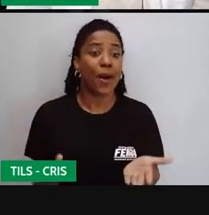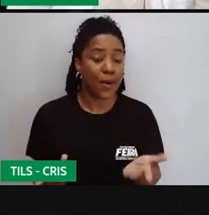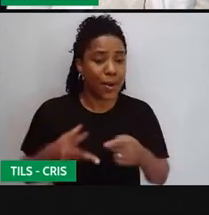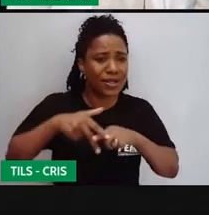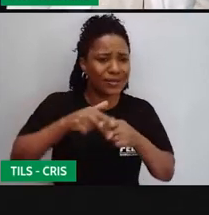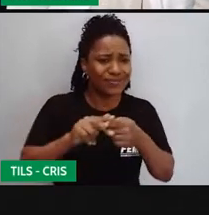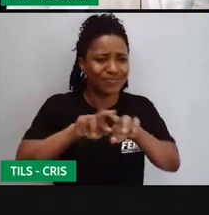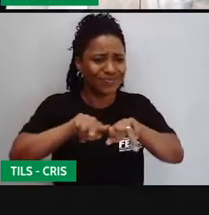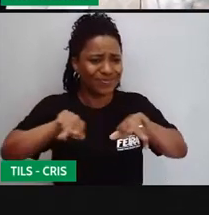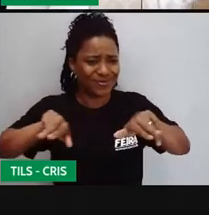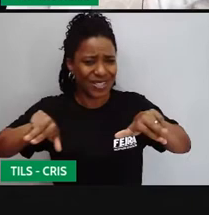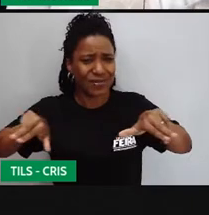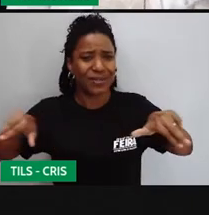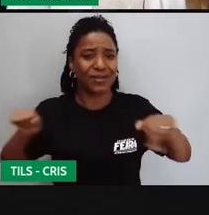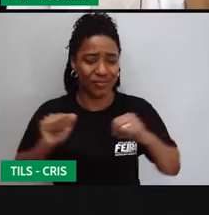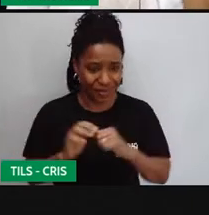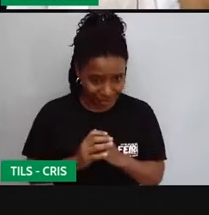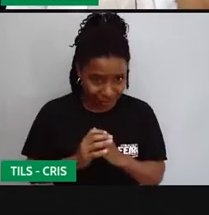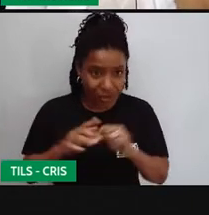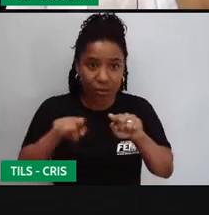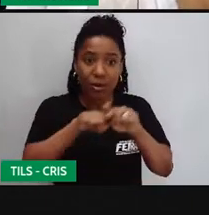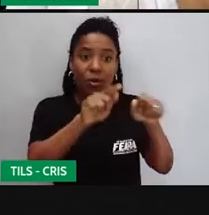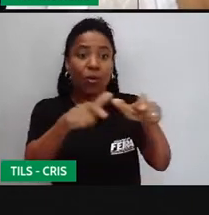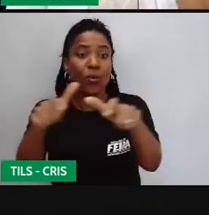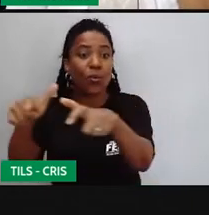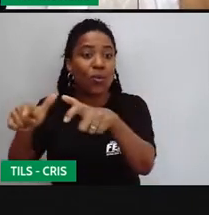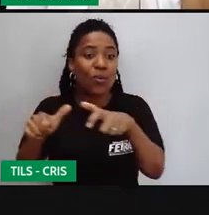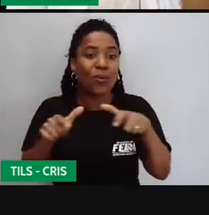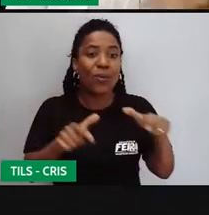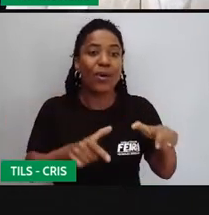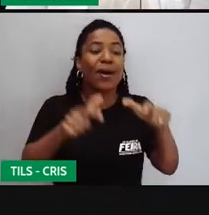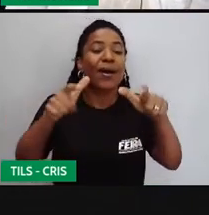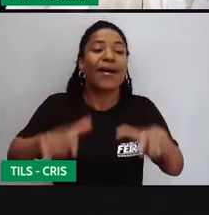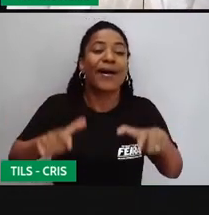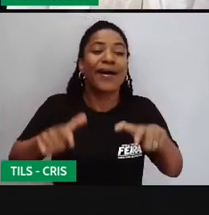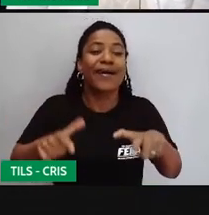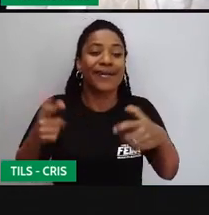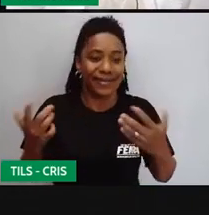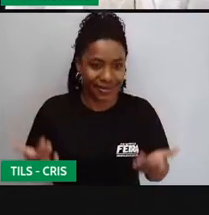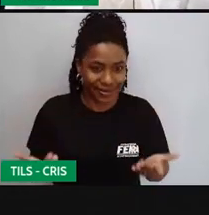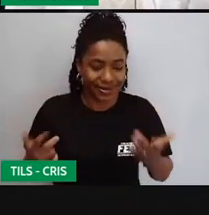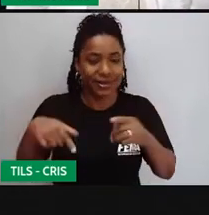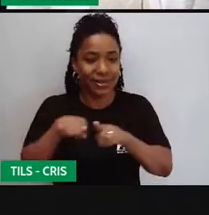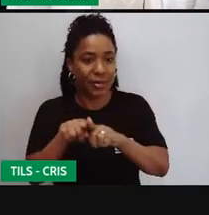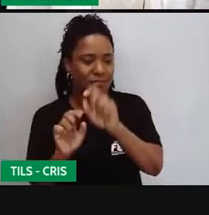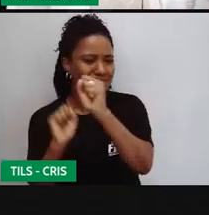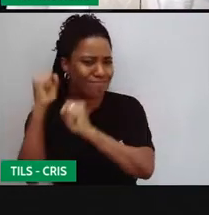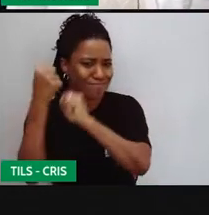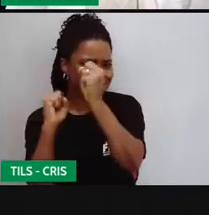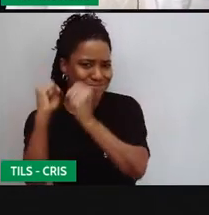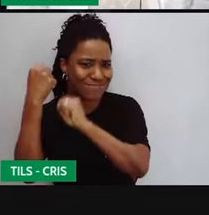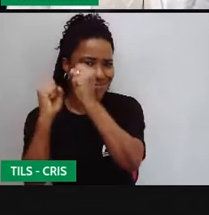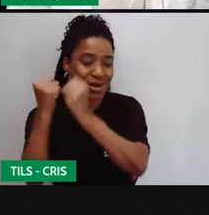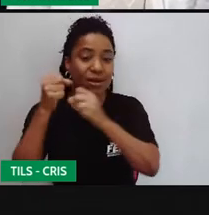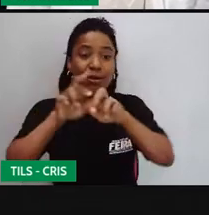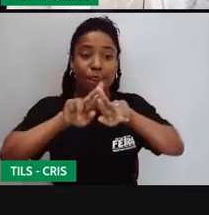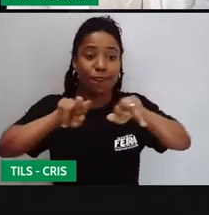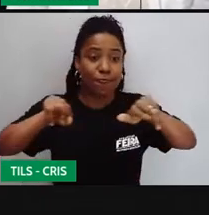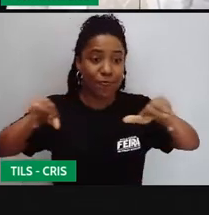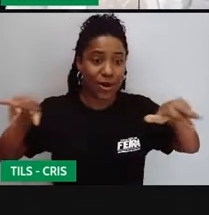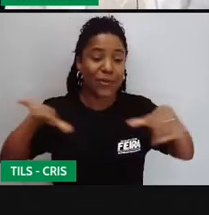ferramentas, né? A localização desse agronegócio, os tipos de maquinarias que nós vamos utilizar,